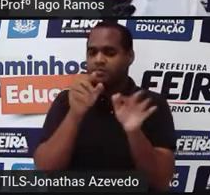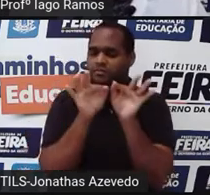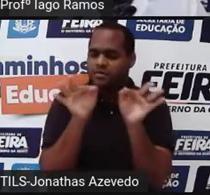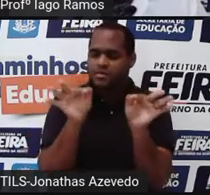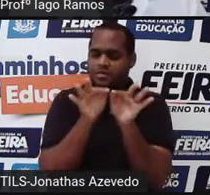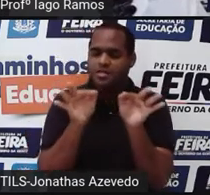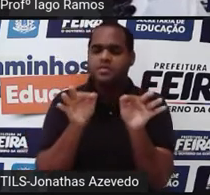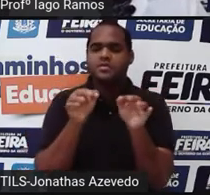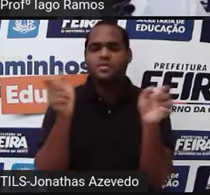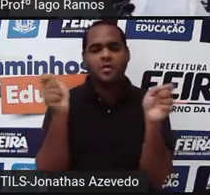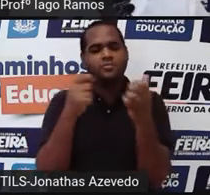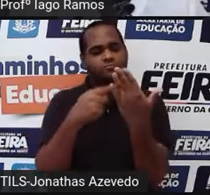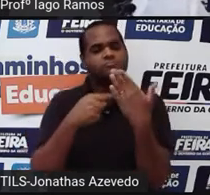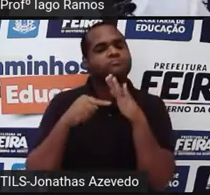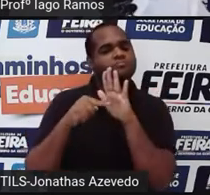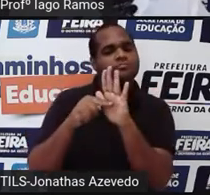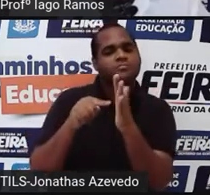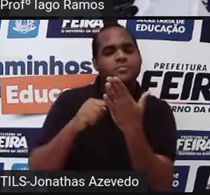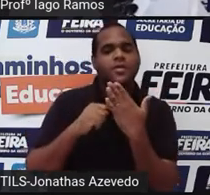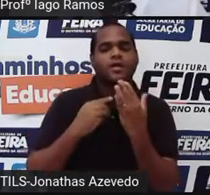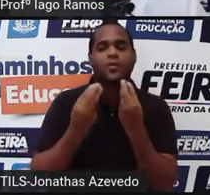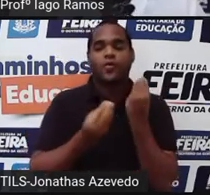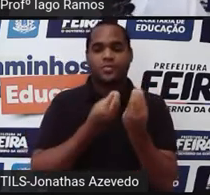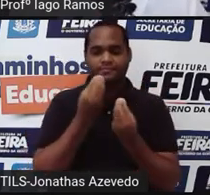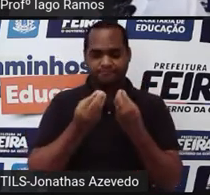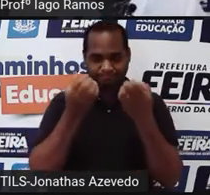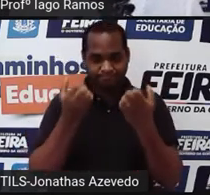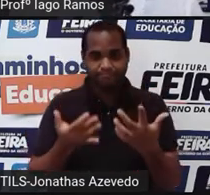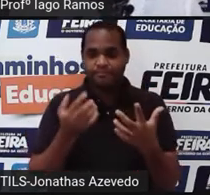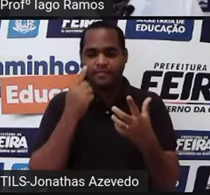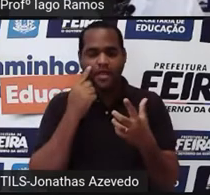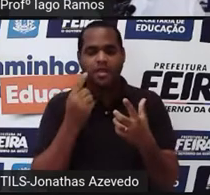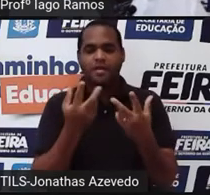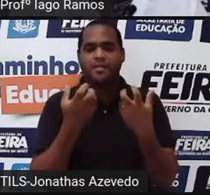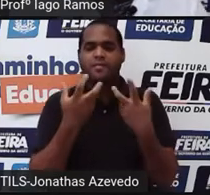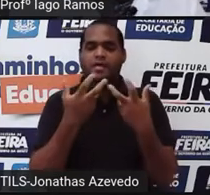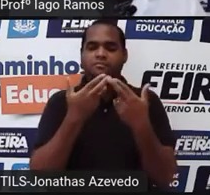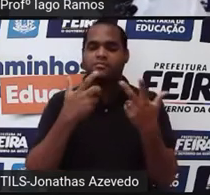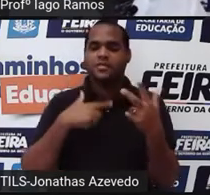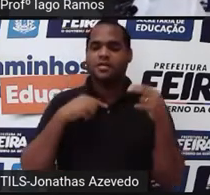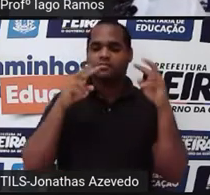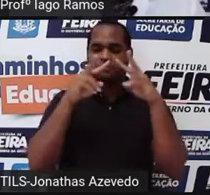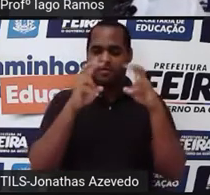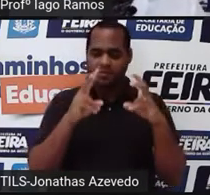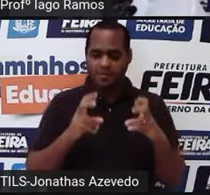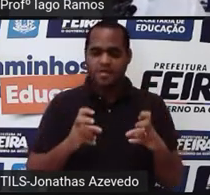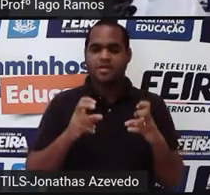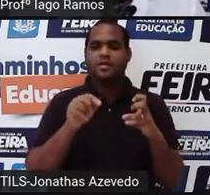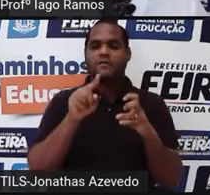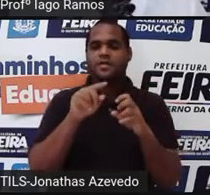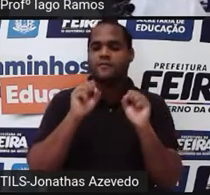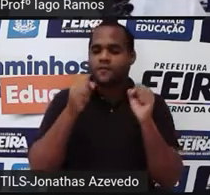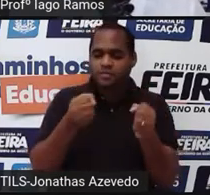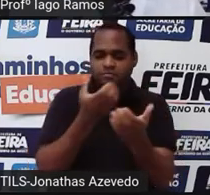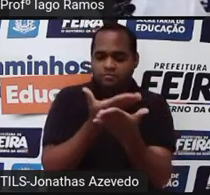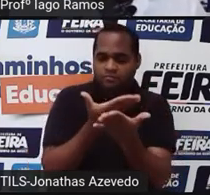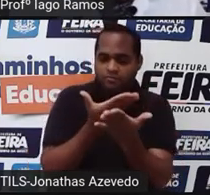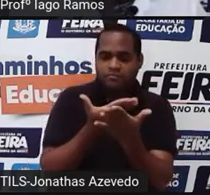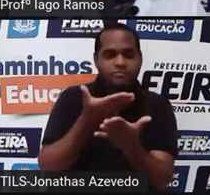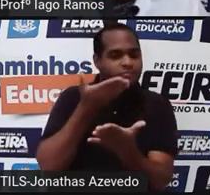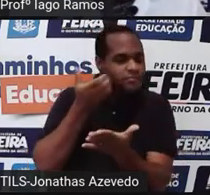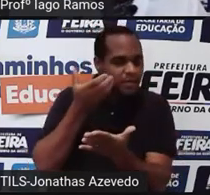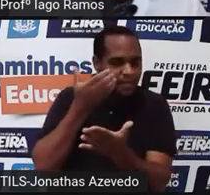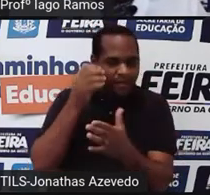mas que nos ajudam, nos ajuda, né? A já começar nesse tema que a gente tem para estudar na aula. Então a gente vai